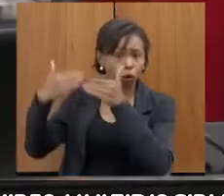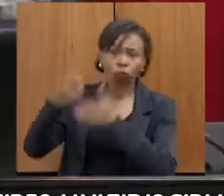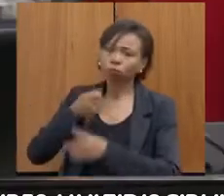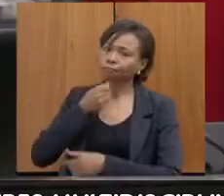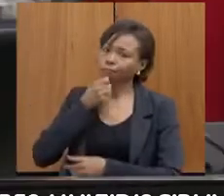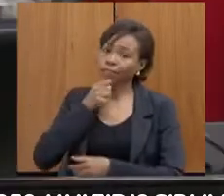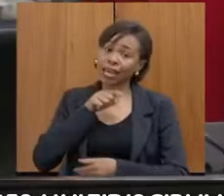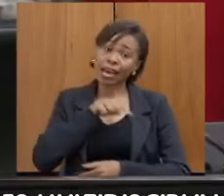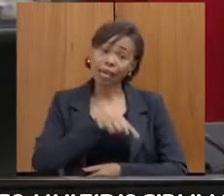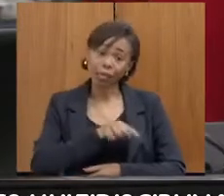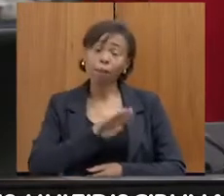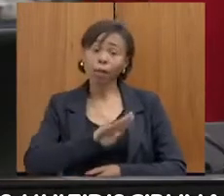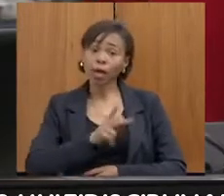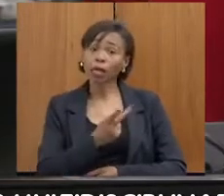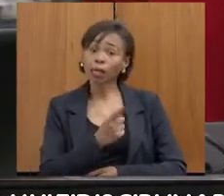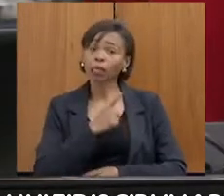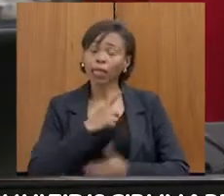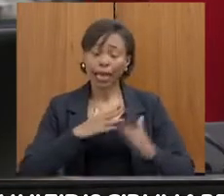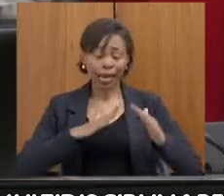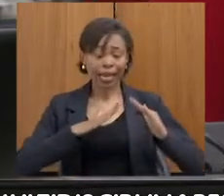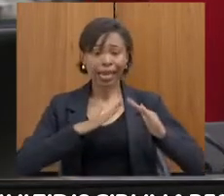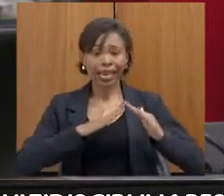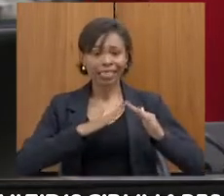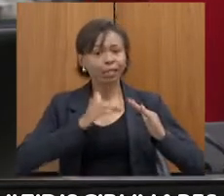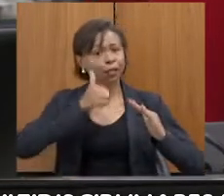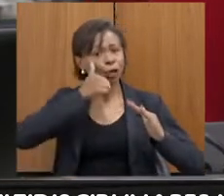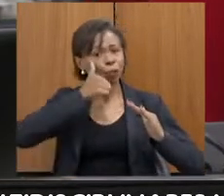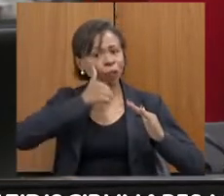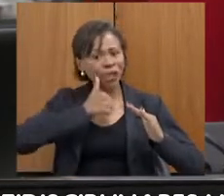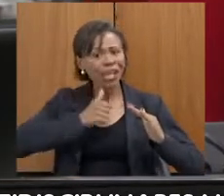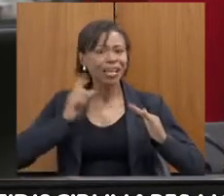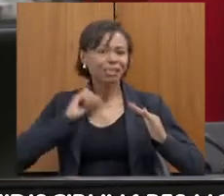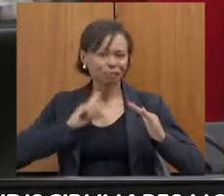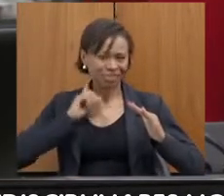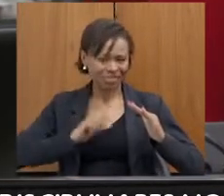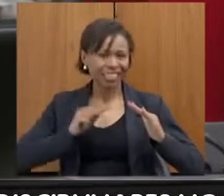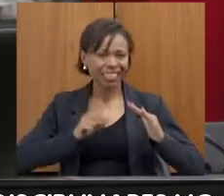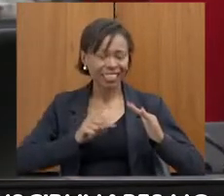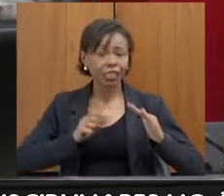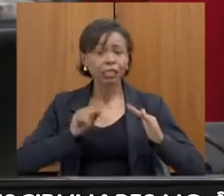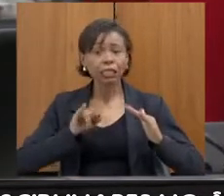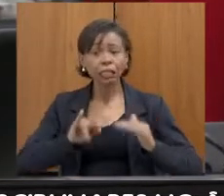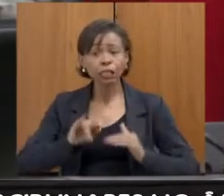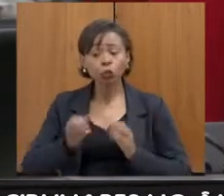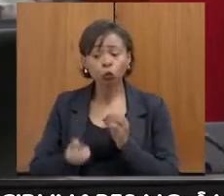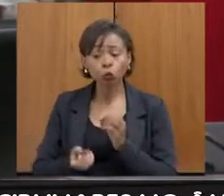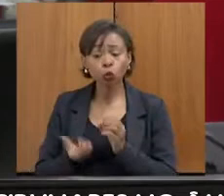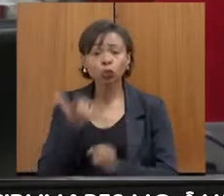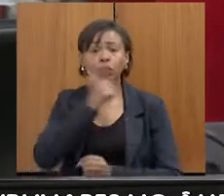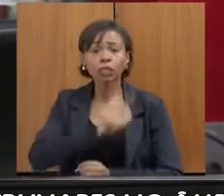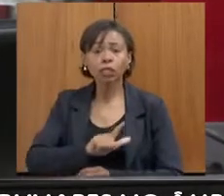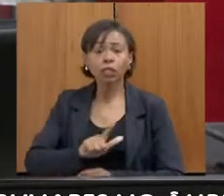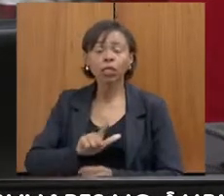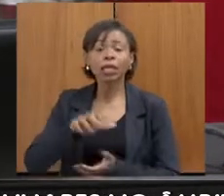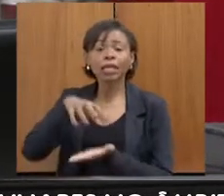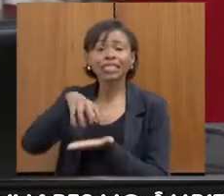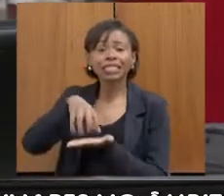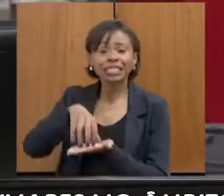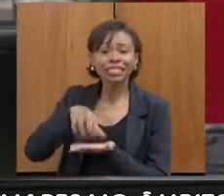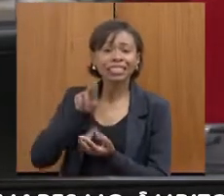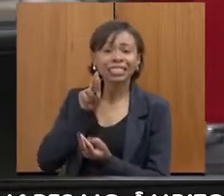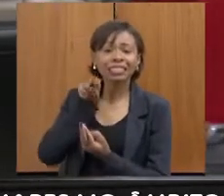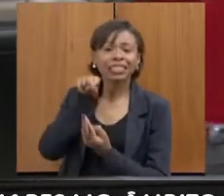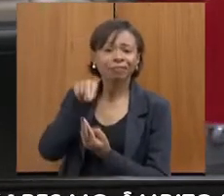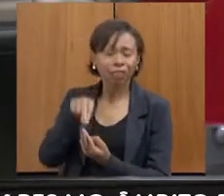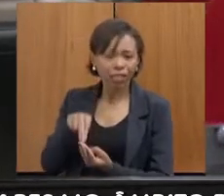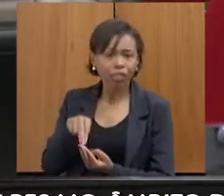agora Belo Horizonte tem, é a Casa da Mulher Mineira. Então, se a gente conseguisse o centro de referência, como foi trazido aqui pela Jusciara, nos